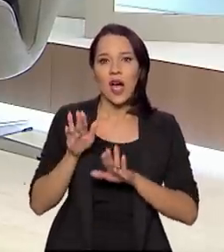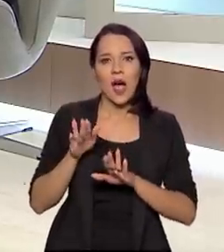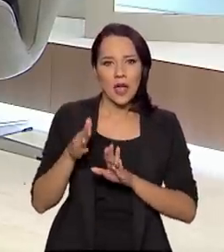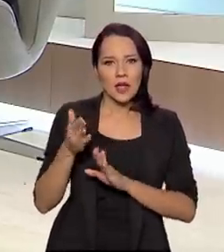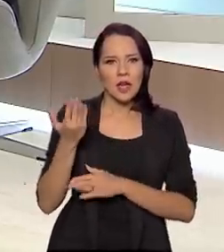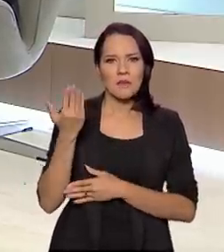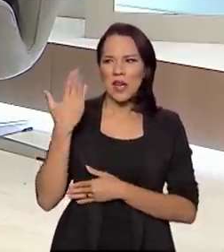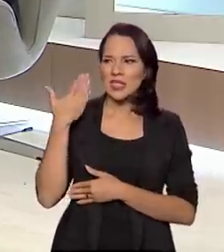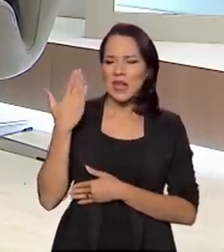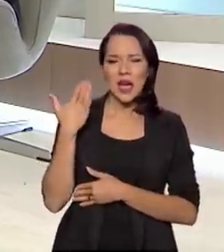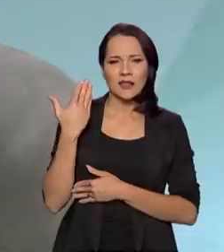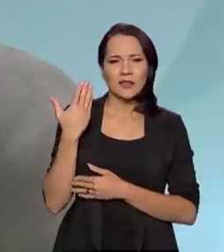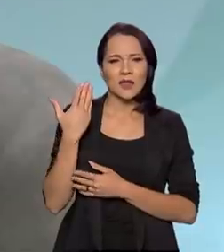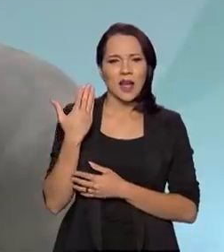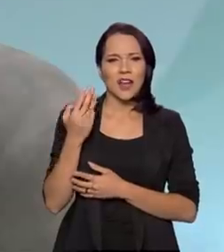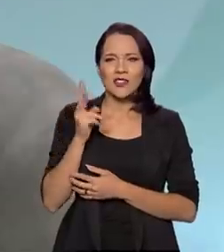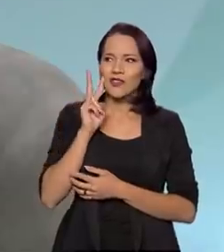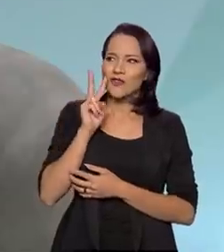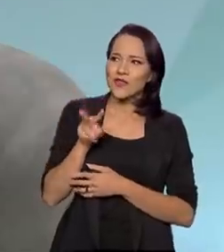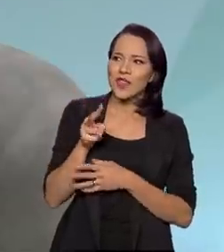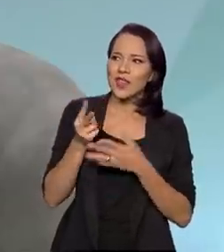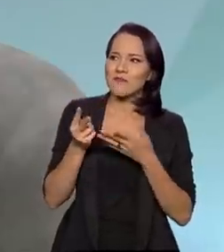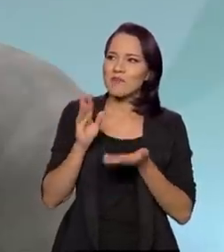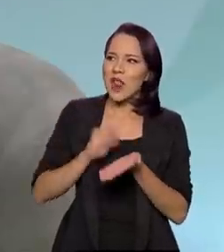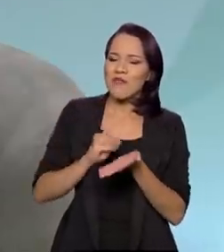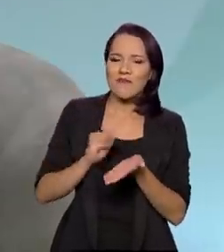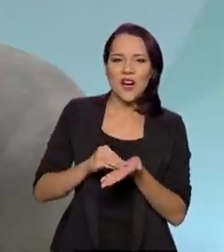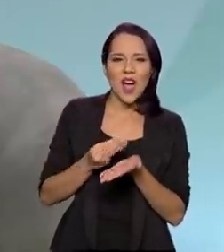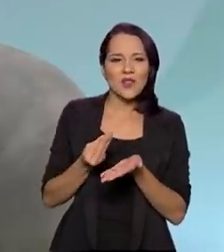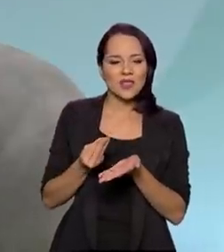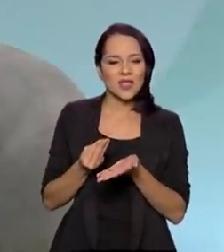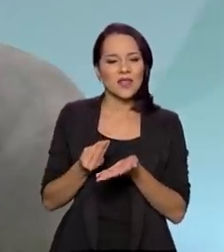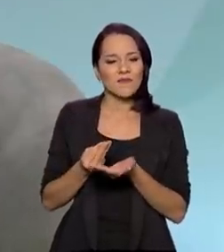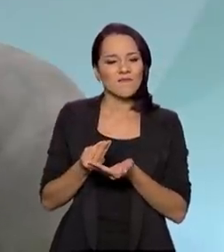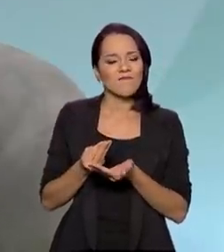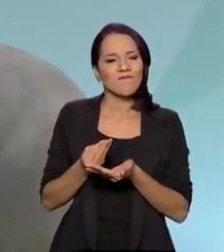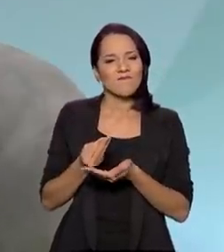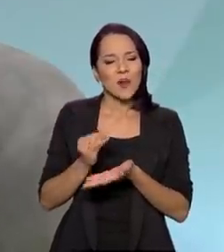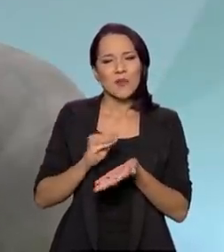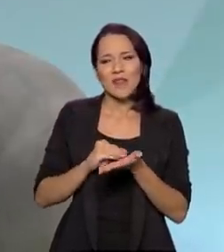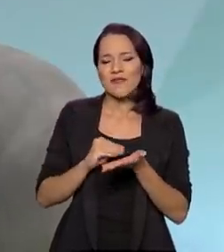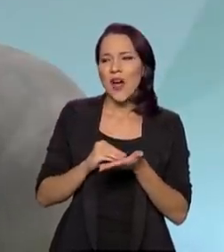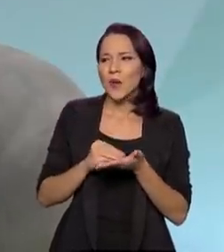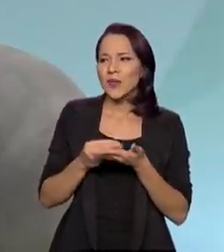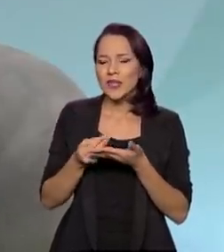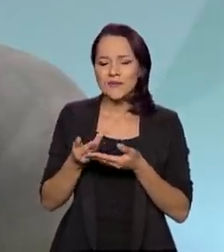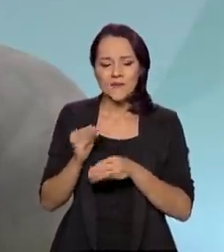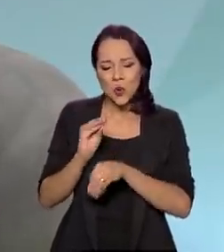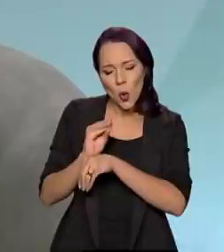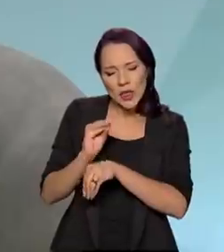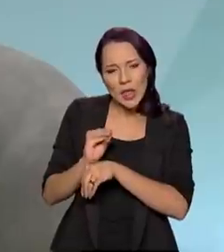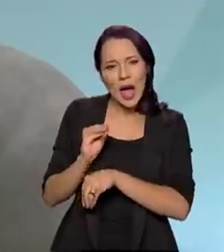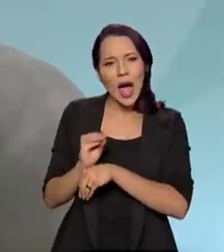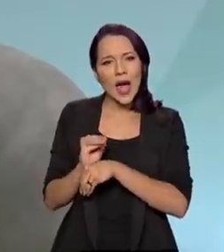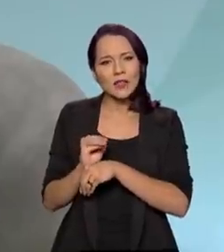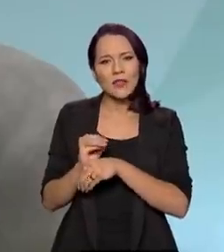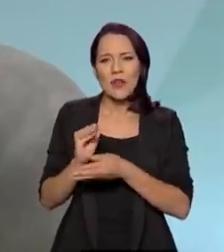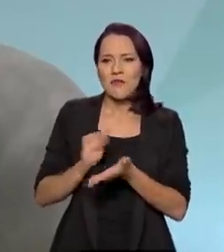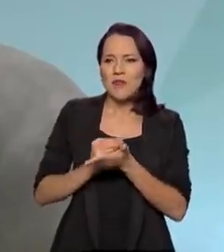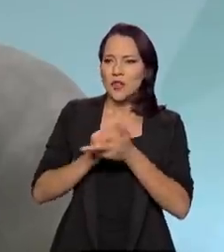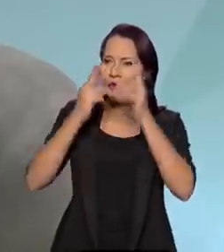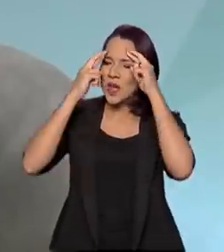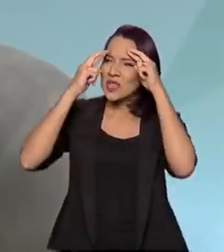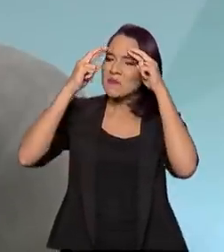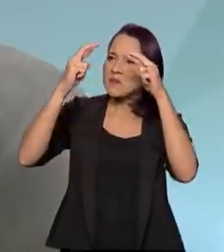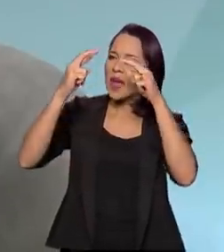épocas, nós nos ressentimos pela falta de cultivo do respeito aos